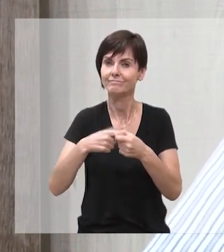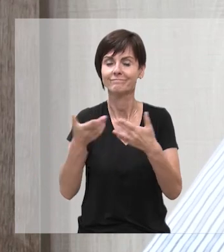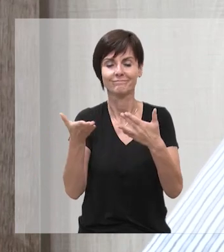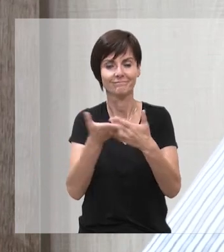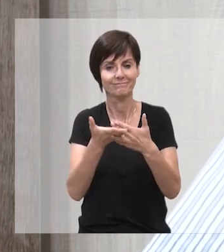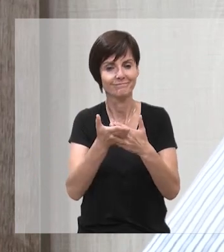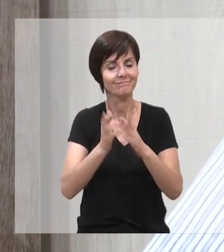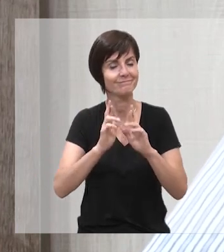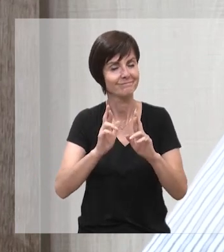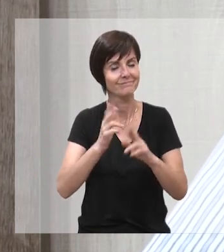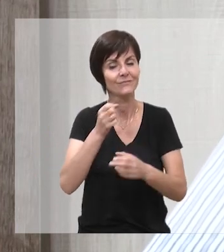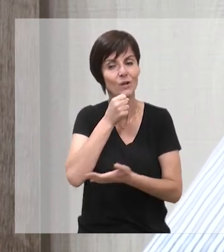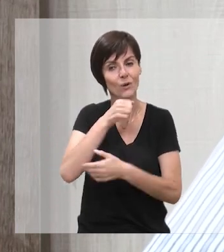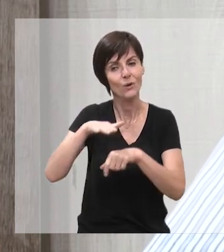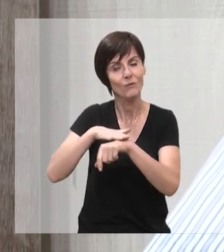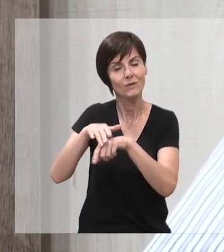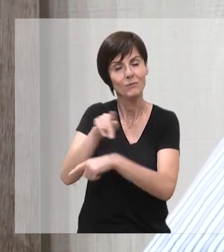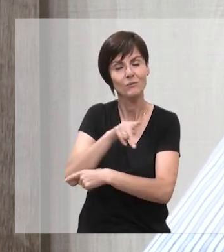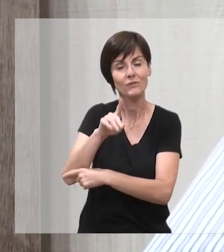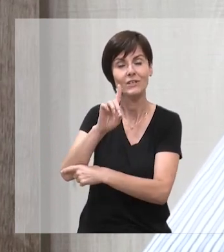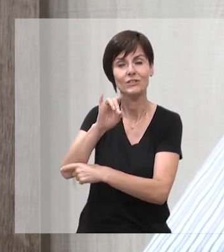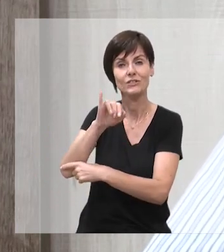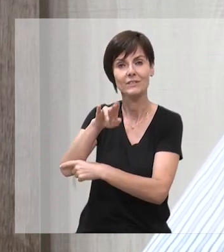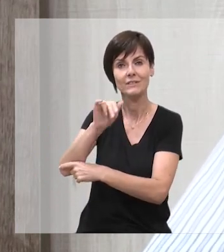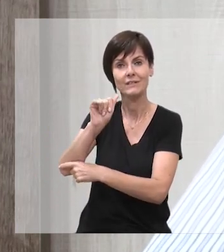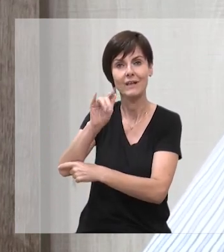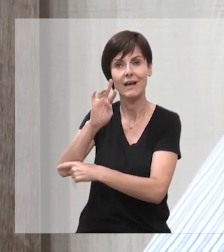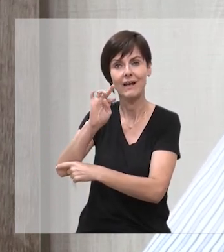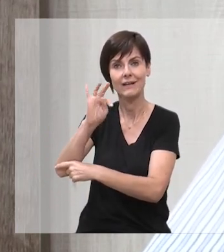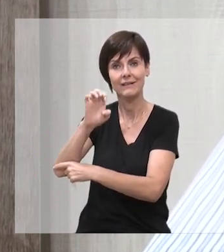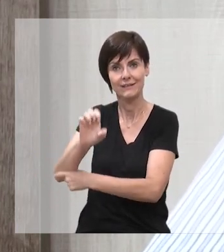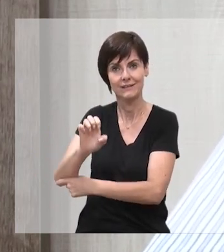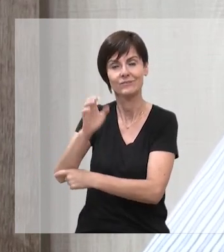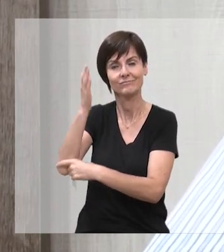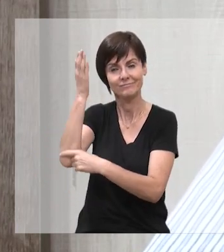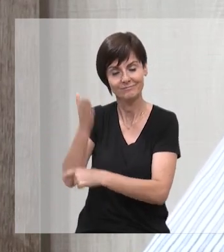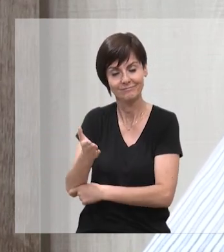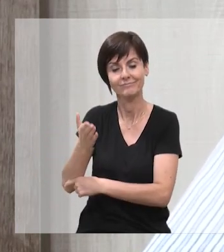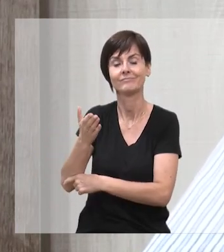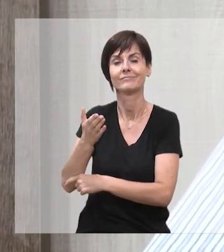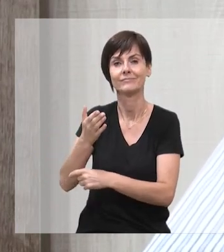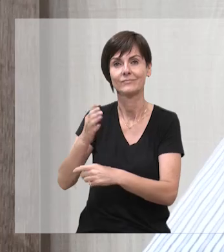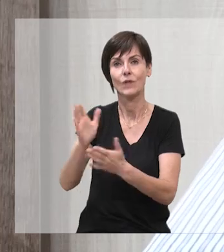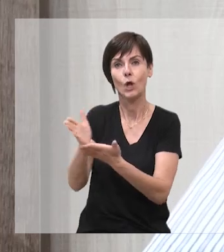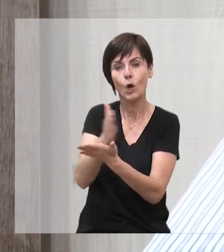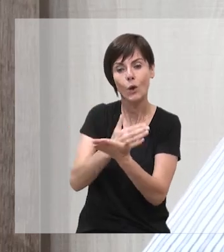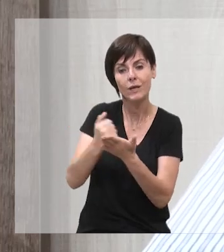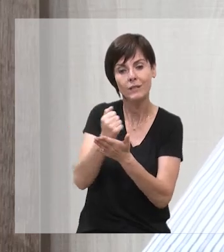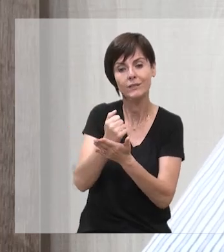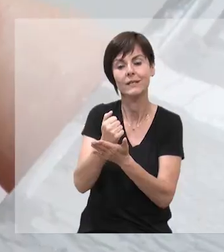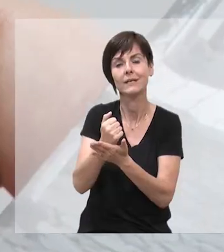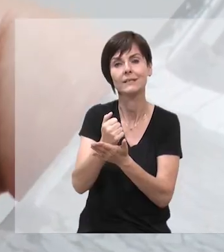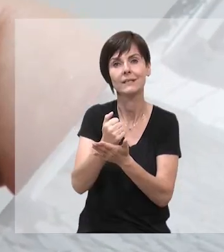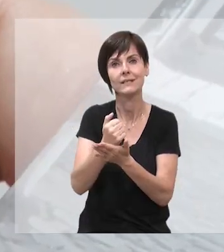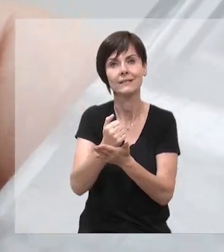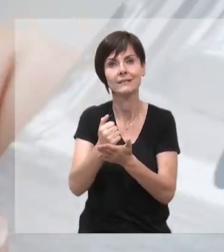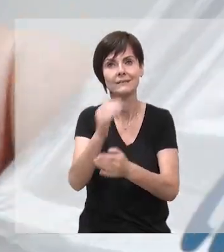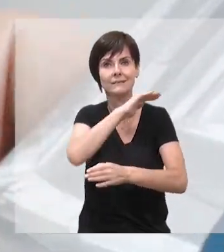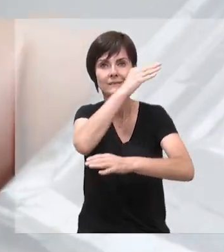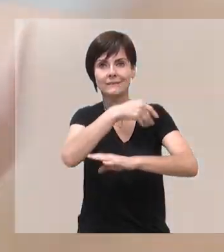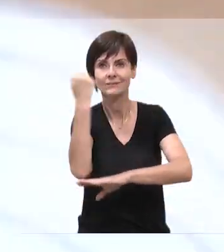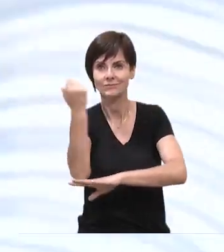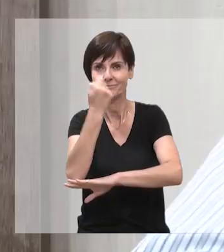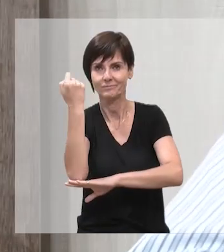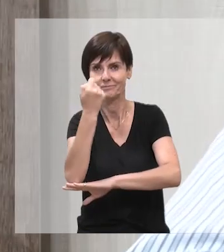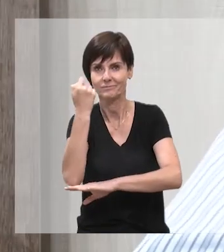já voltaremos aqui, estamos conversando com o professor Dinarte Albuquerque Filho, coletânea de autores da Serra Gaúcha,